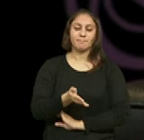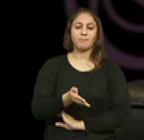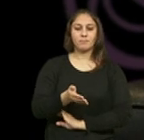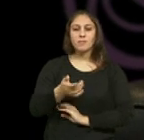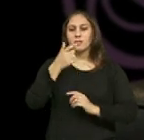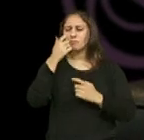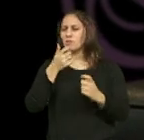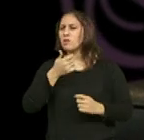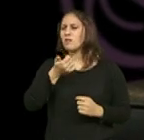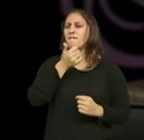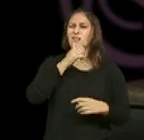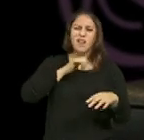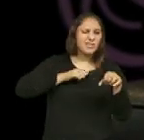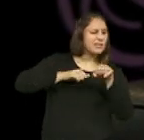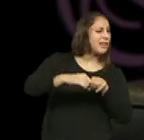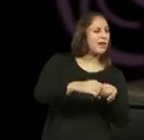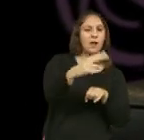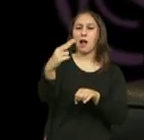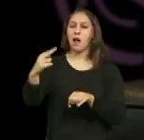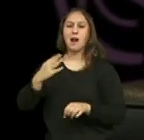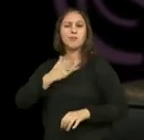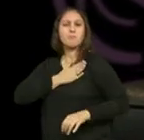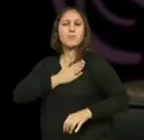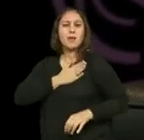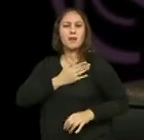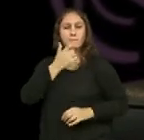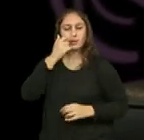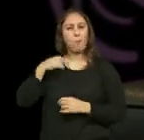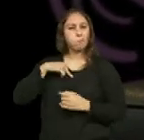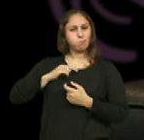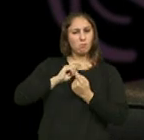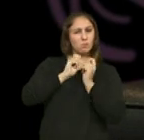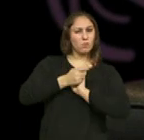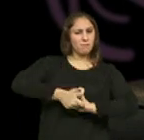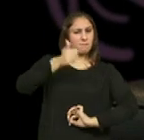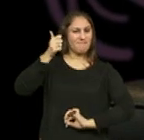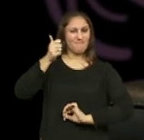Tanto ditador que gostava de arte torna as pessoas melhores,